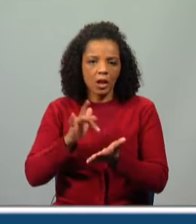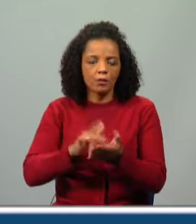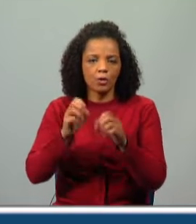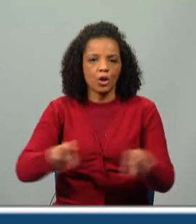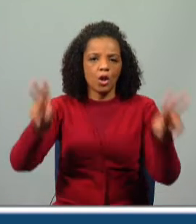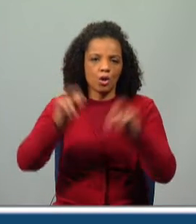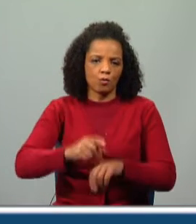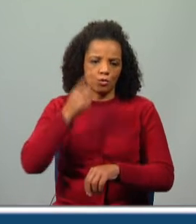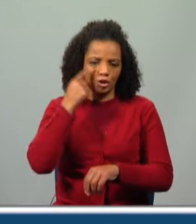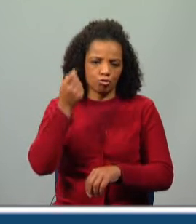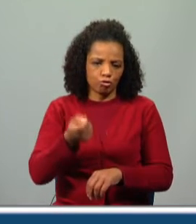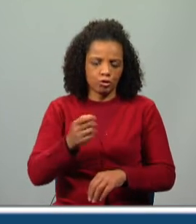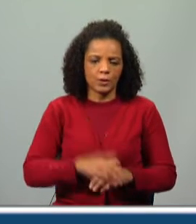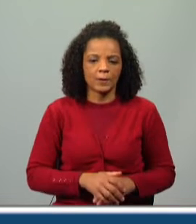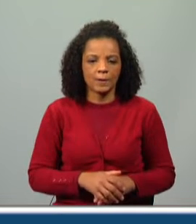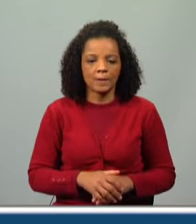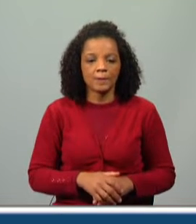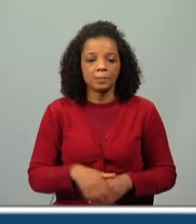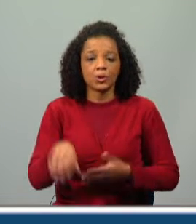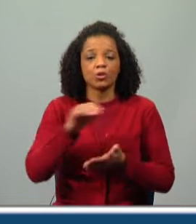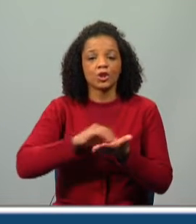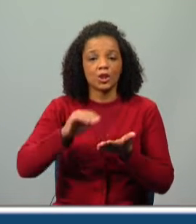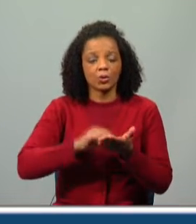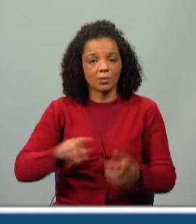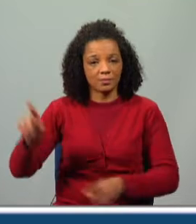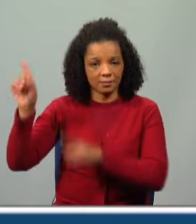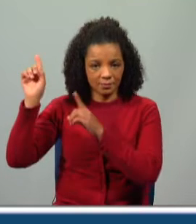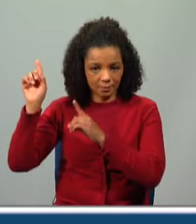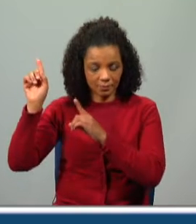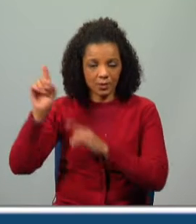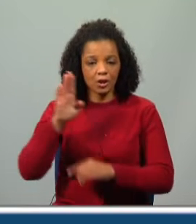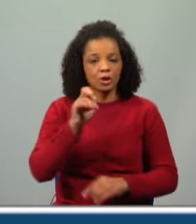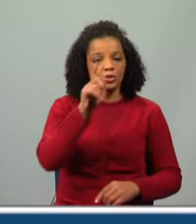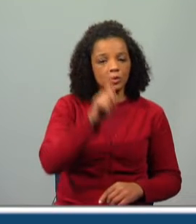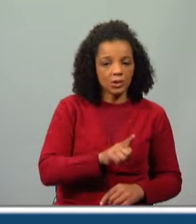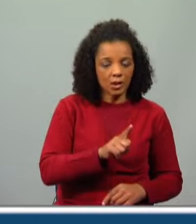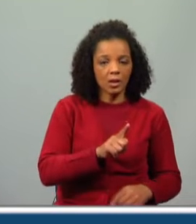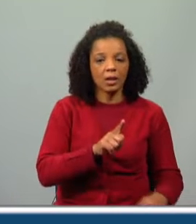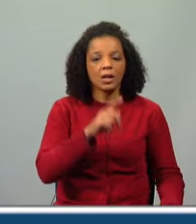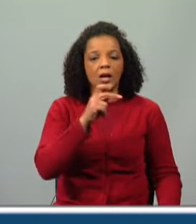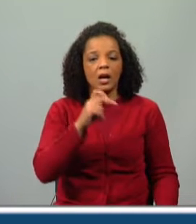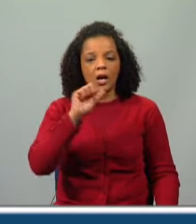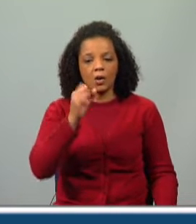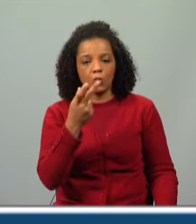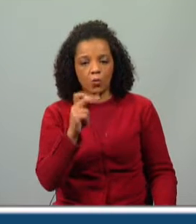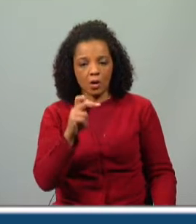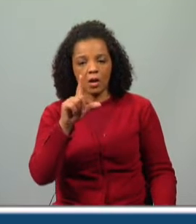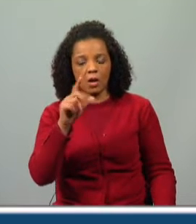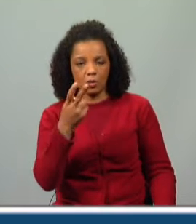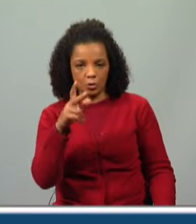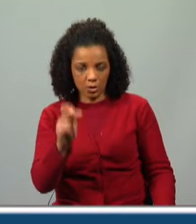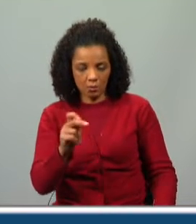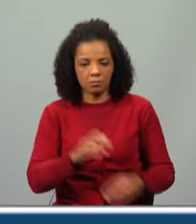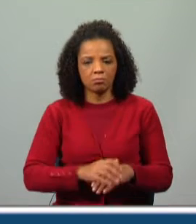bocadinho. E que temos aqui o escritor José Eduardo Agolusa. Então, este escritor é um